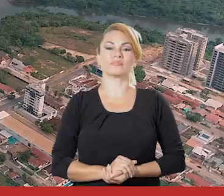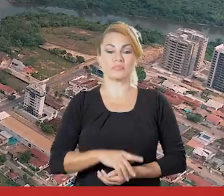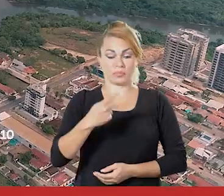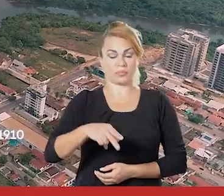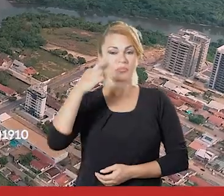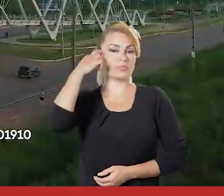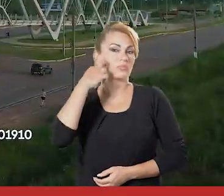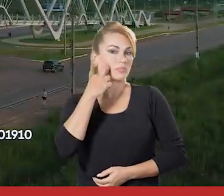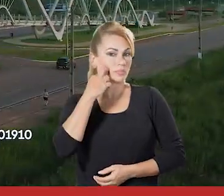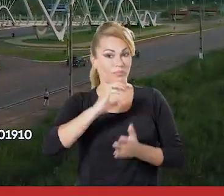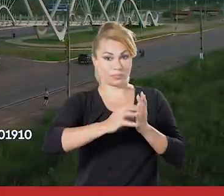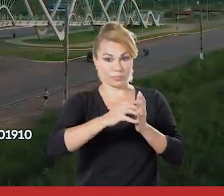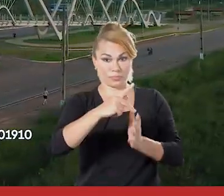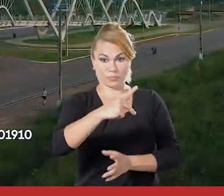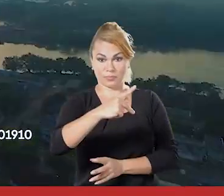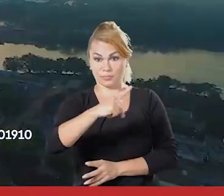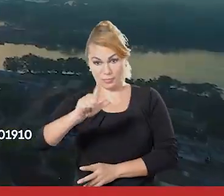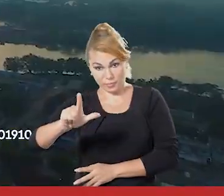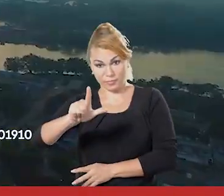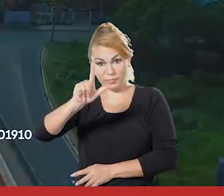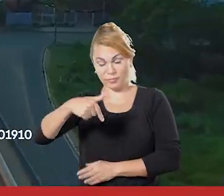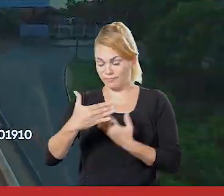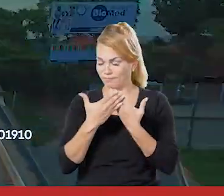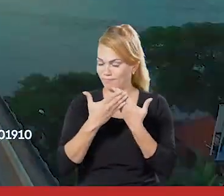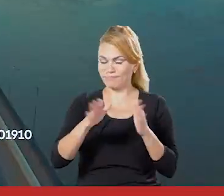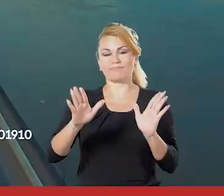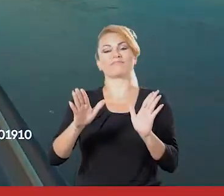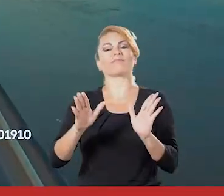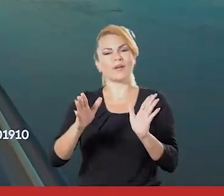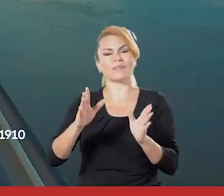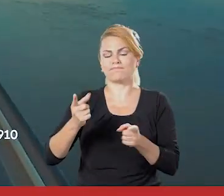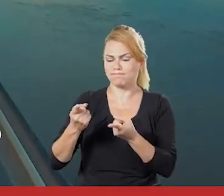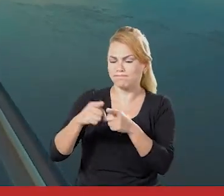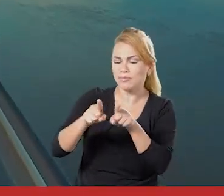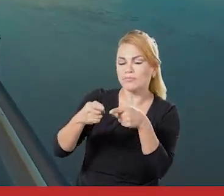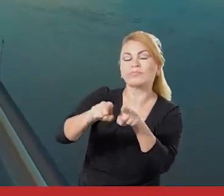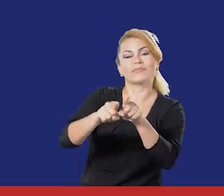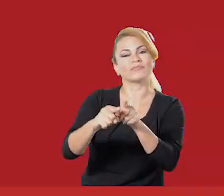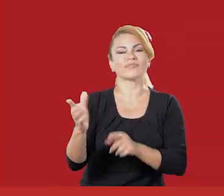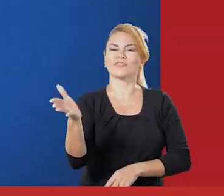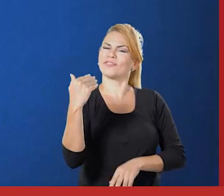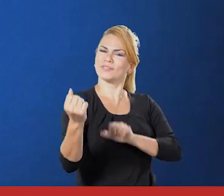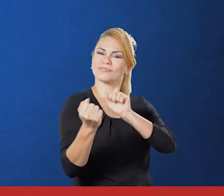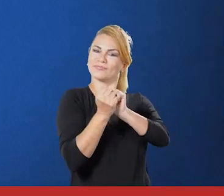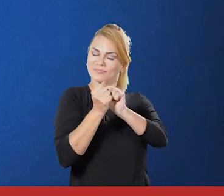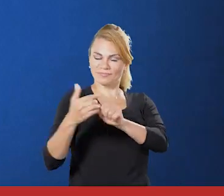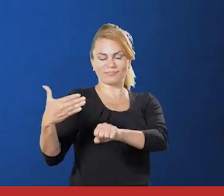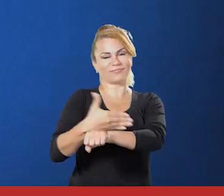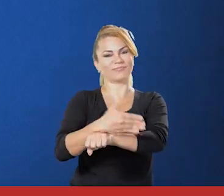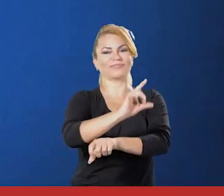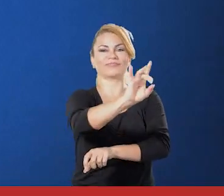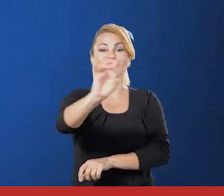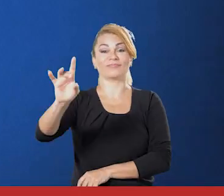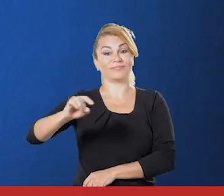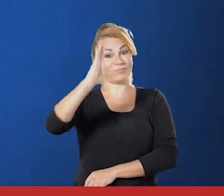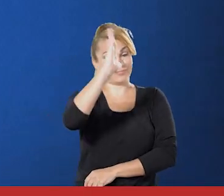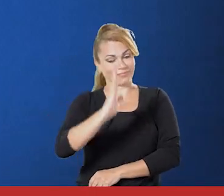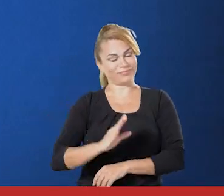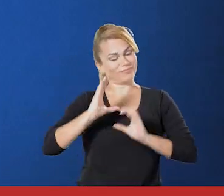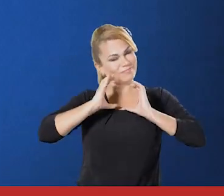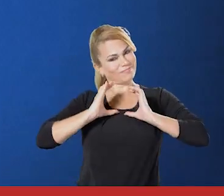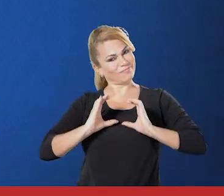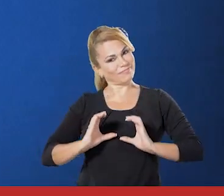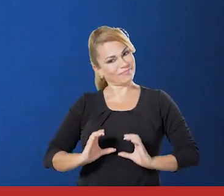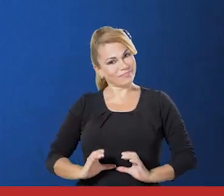Em Rondônia, o PL está aberto para novas filiações. Vamos juntos! A participação de cada cidadão